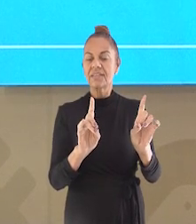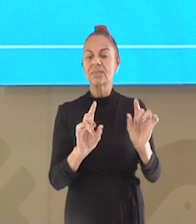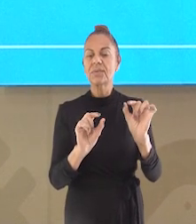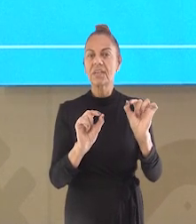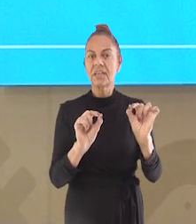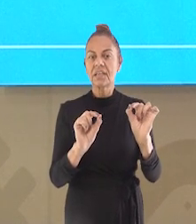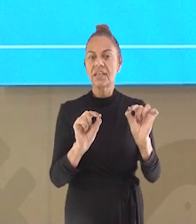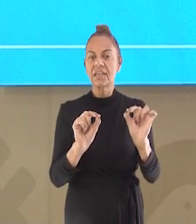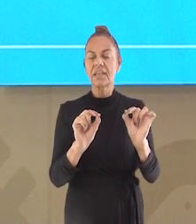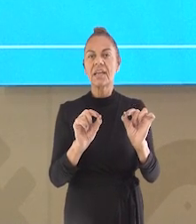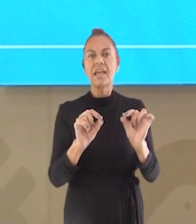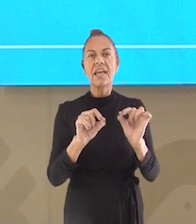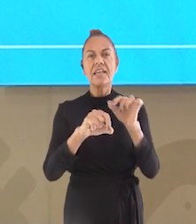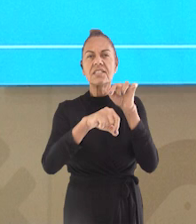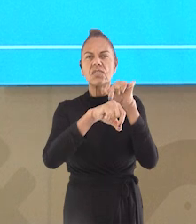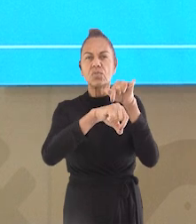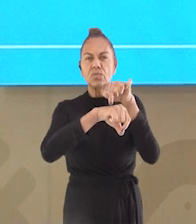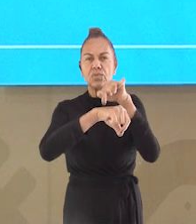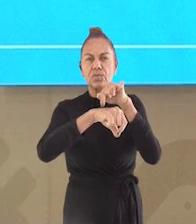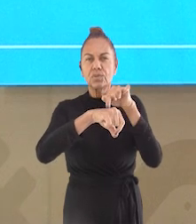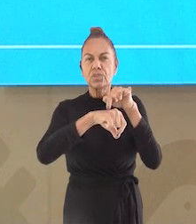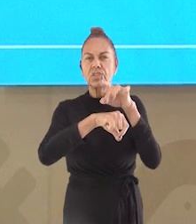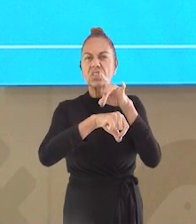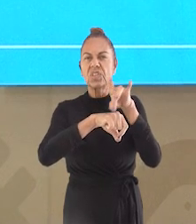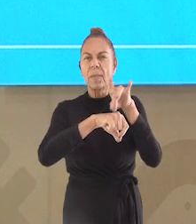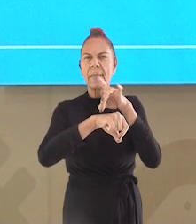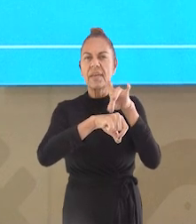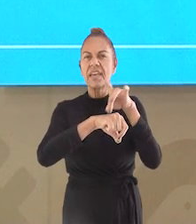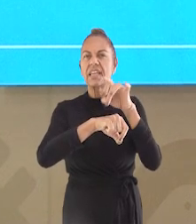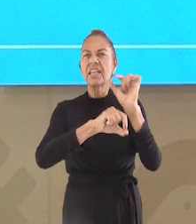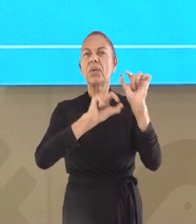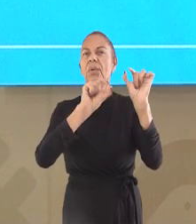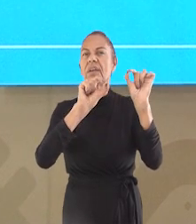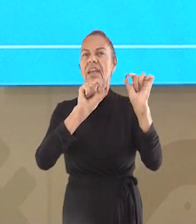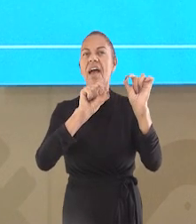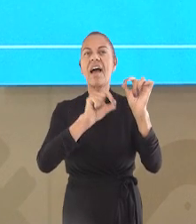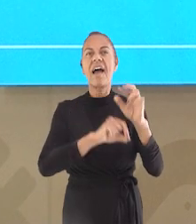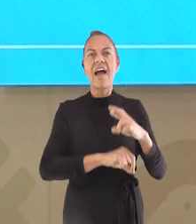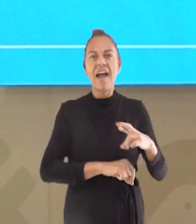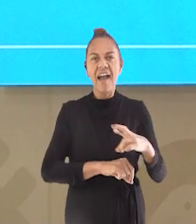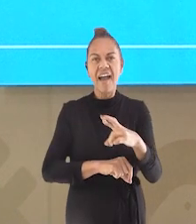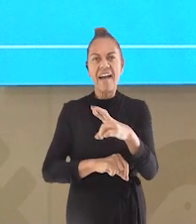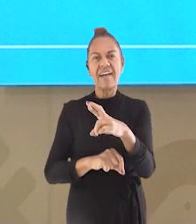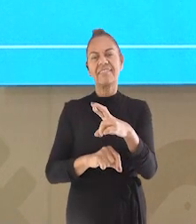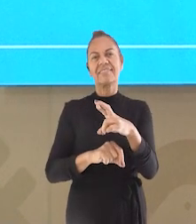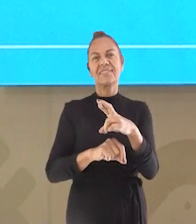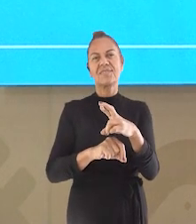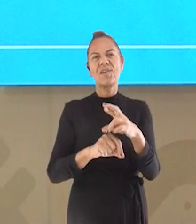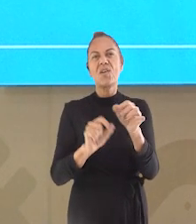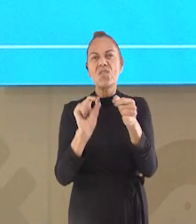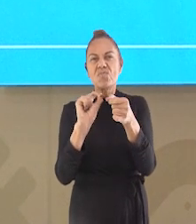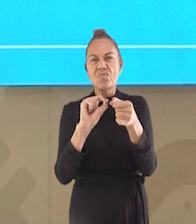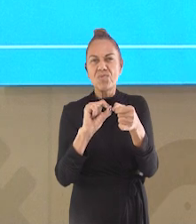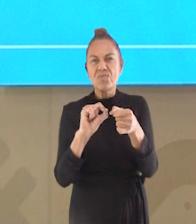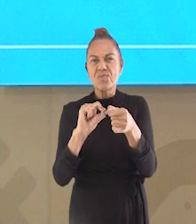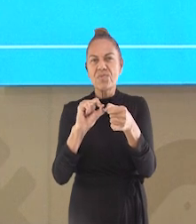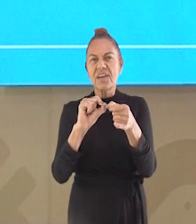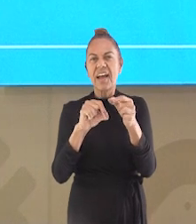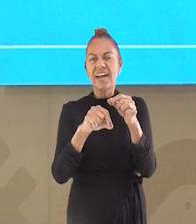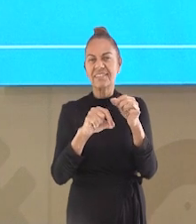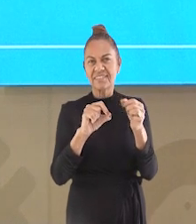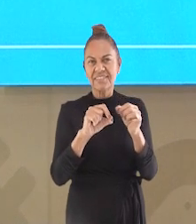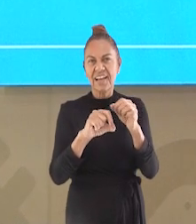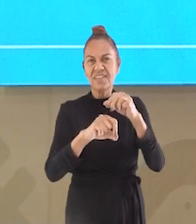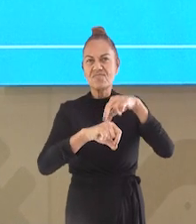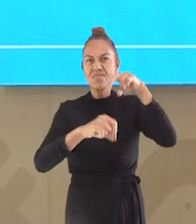não só. Mas também esses pontinhos pretos, que na verdade são as pulgas do rato. Não só